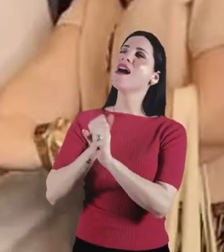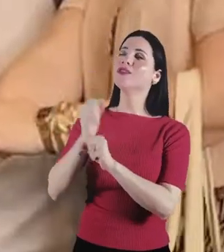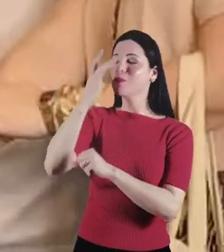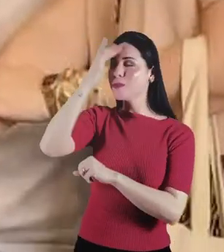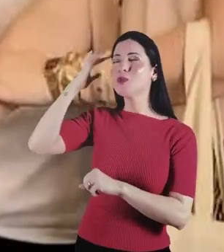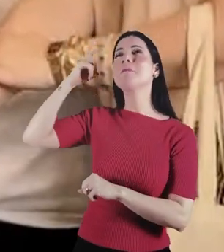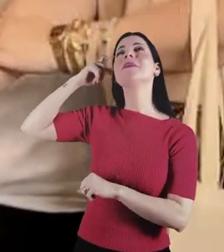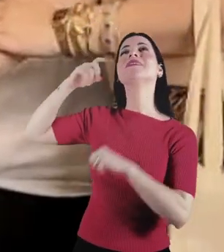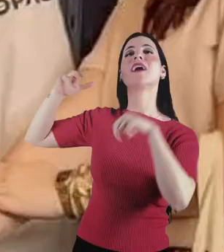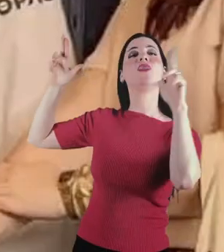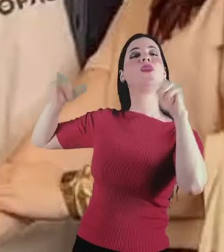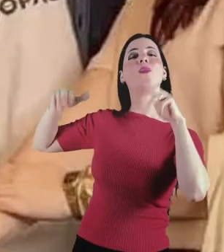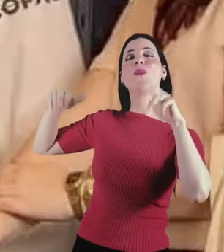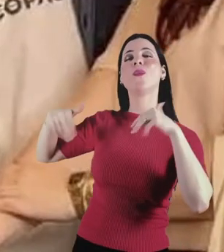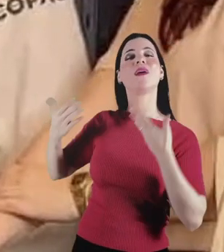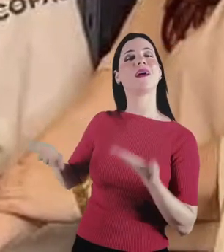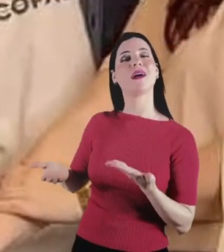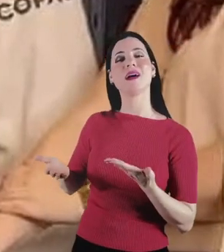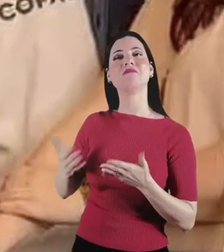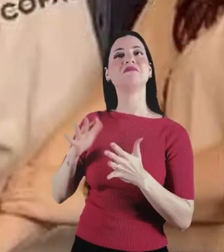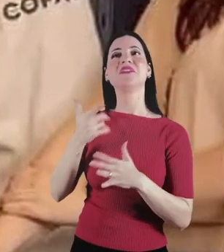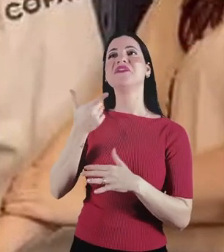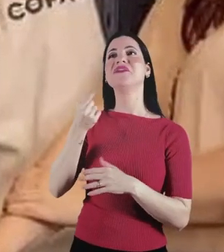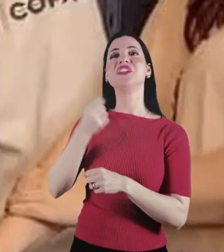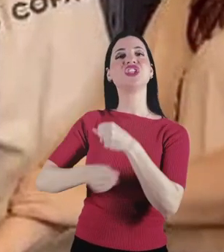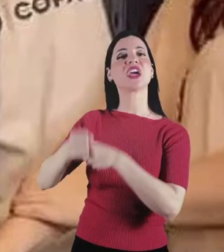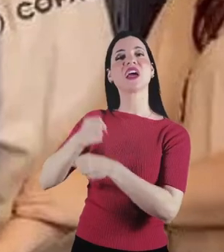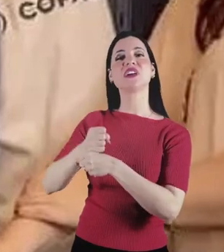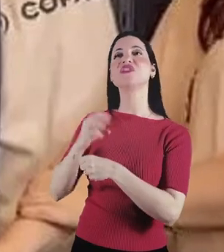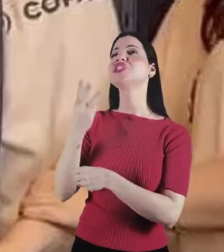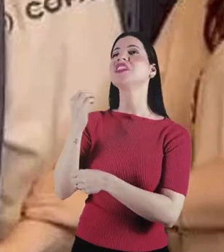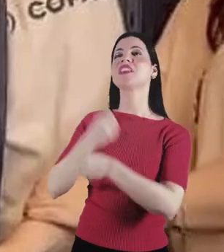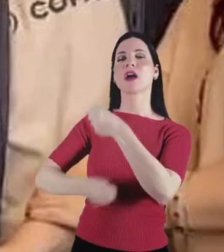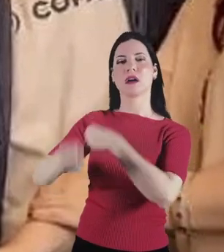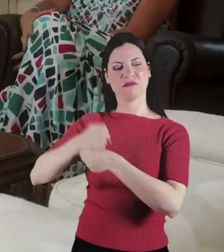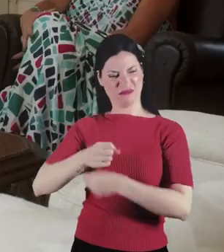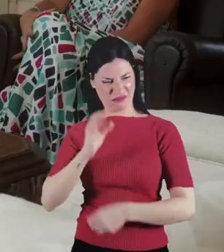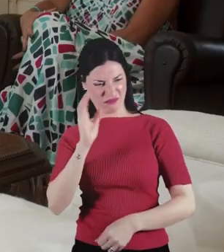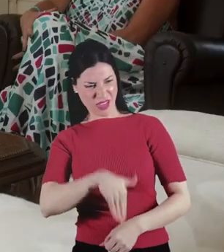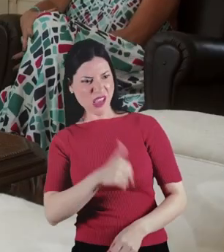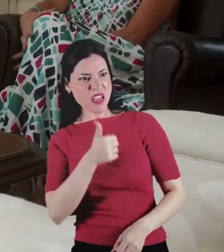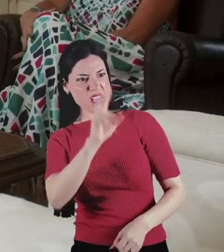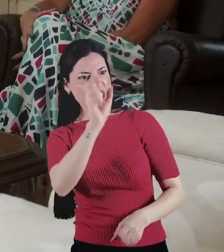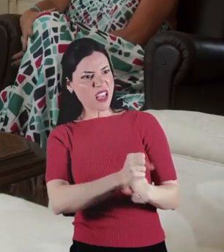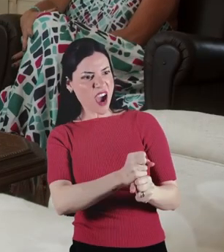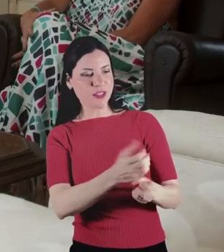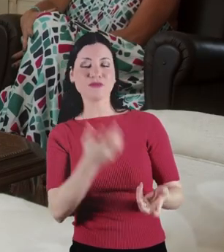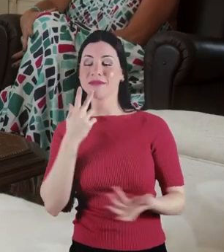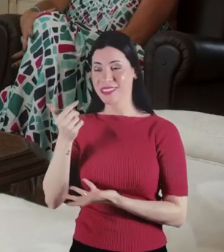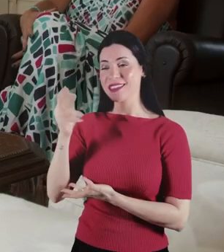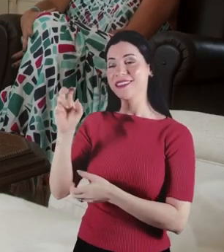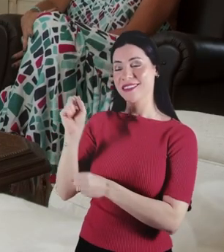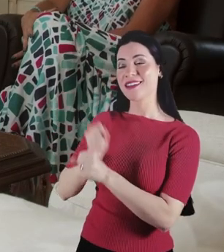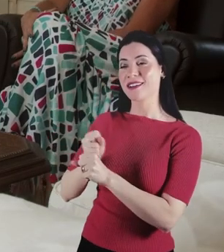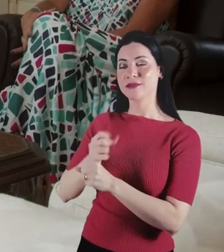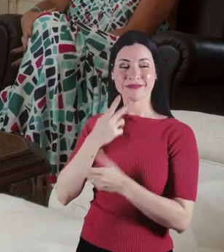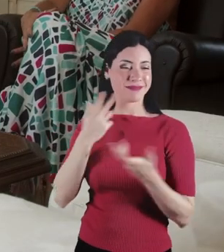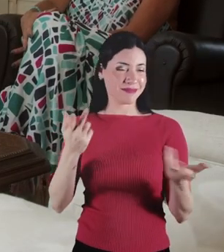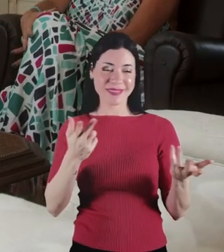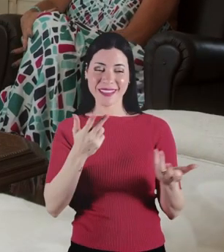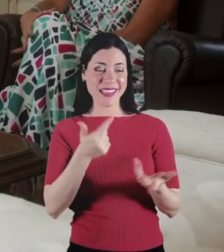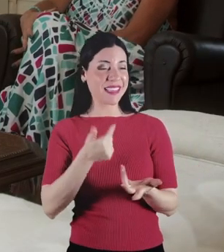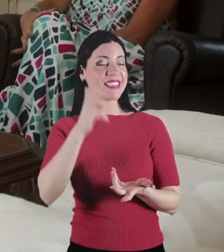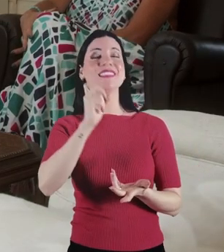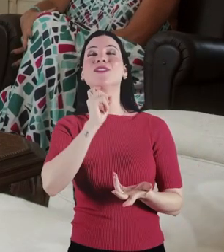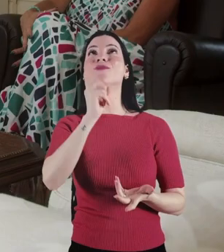possibilidades que era impensável. Há 20 anos atrás, 30 anos atrás. 15 anos